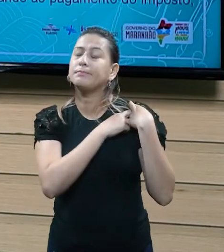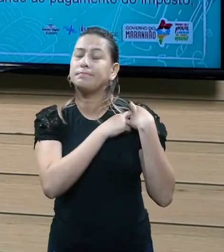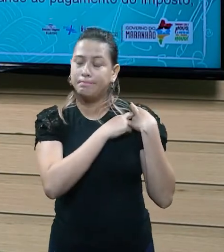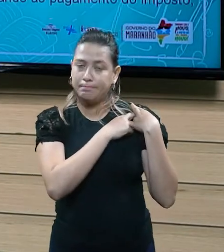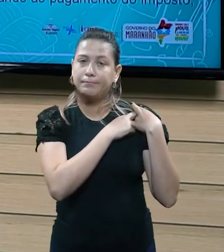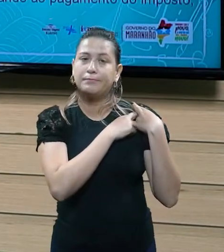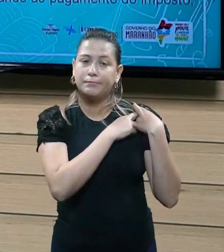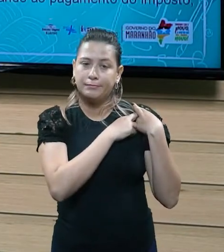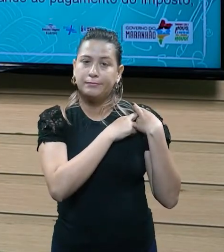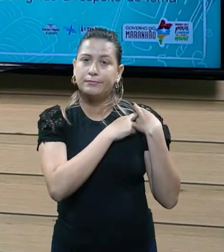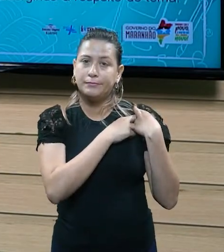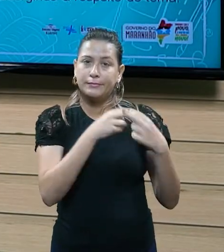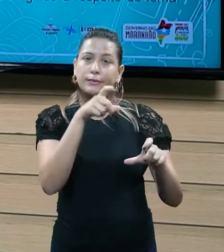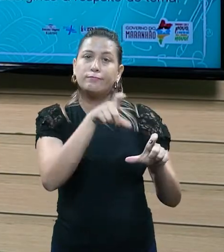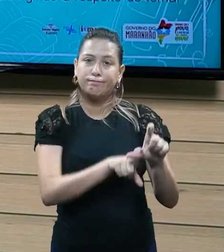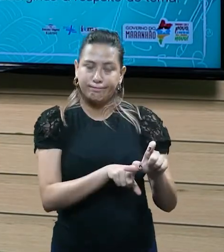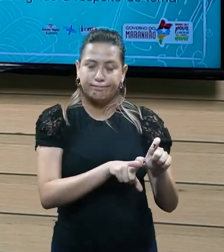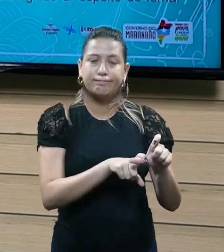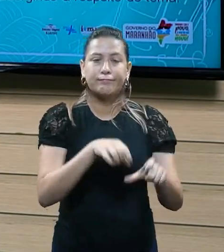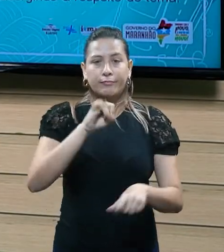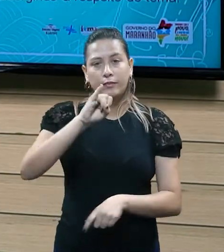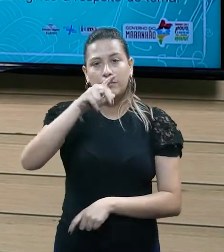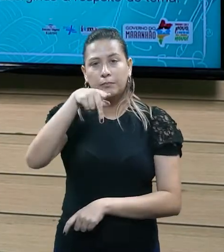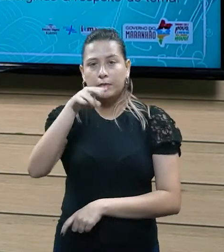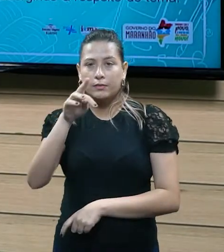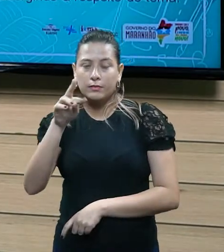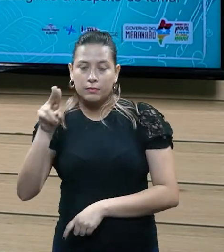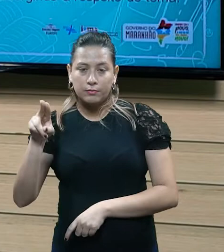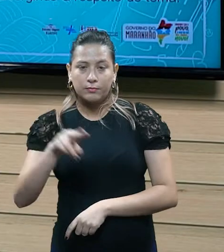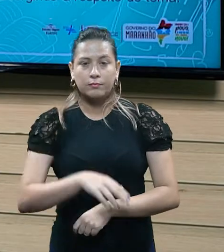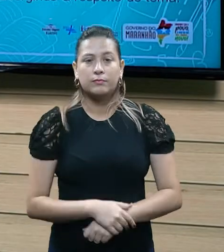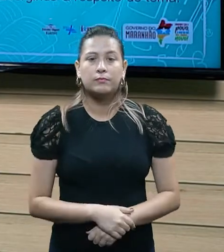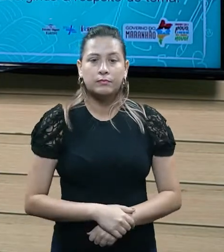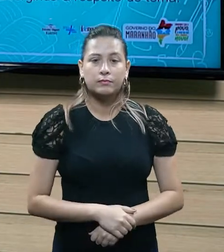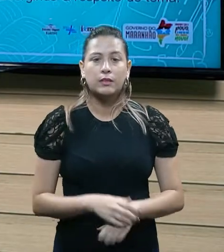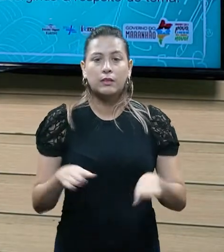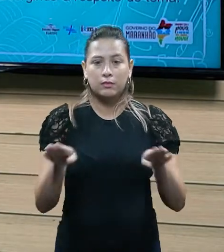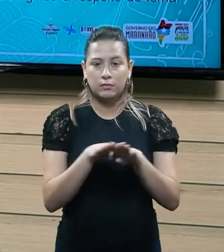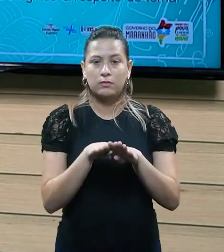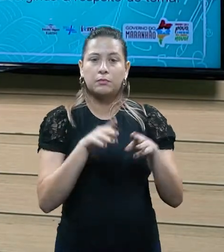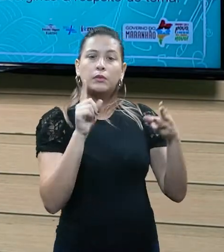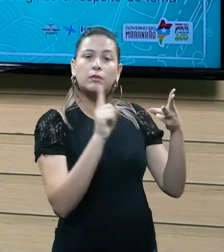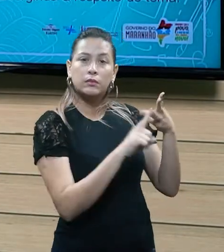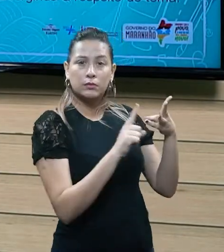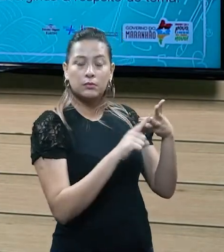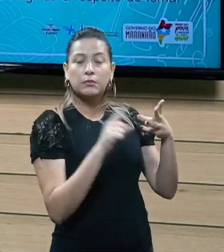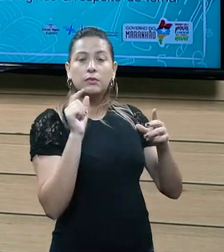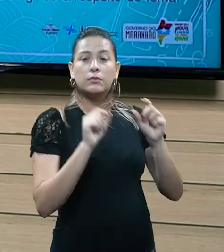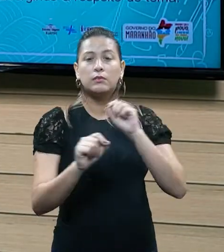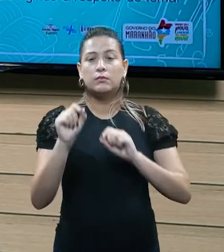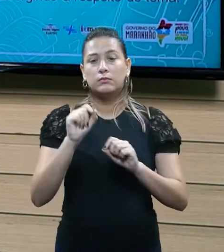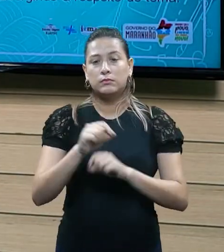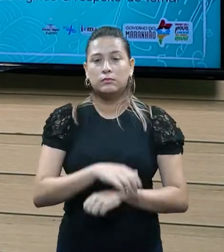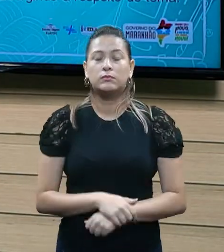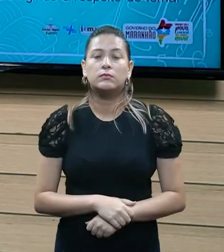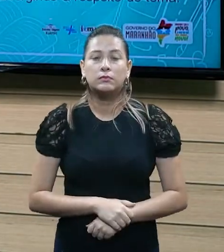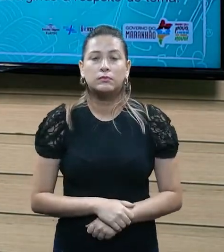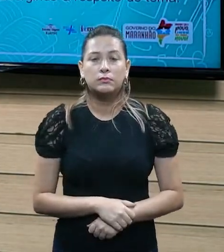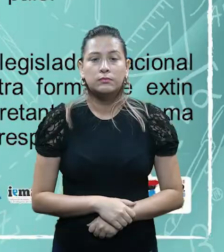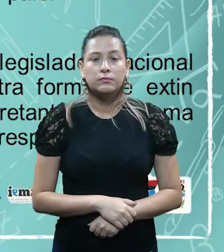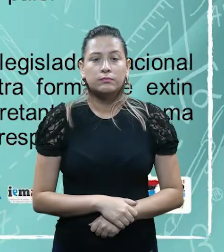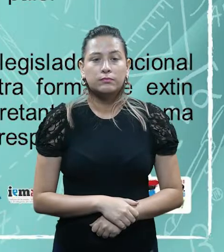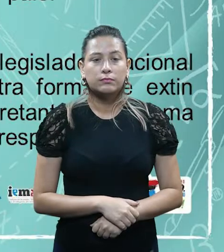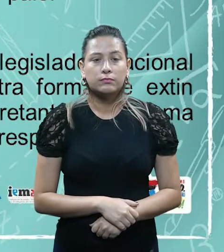inadimplemento da prestação. O outro elemento que a gente tem aqui é justamente, né, a informação que eu disse para vocês